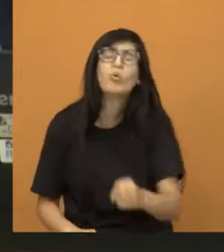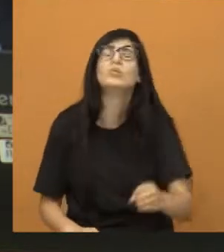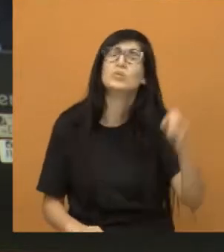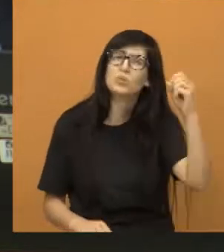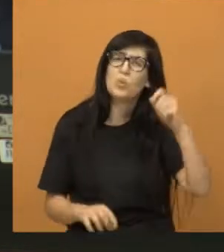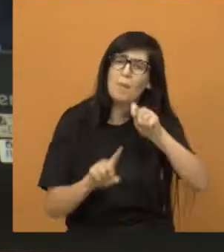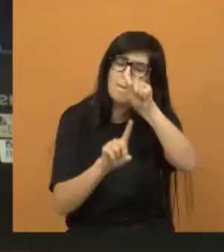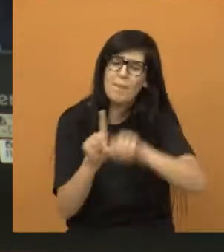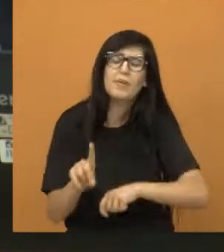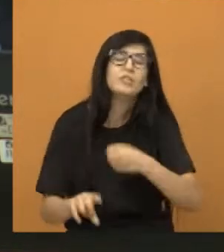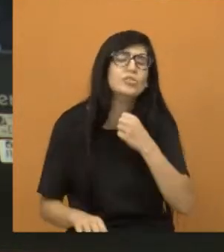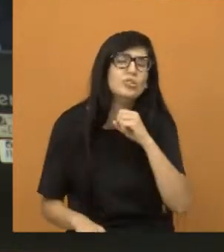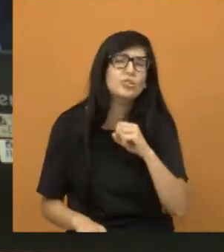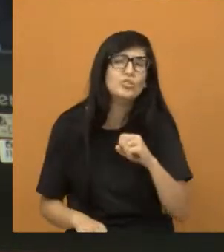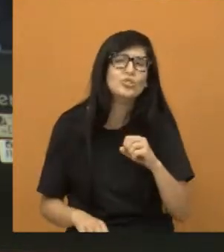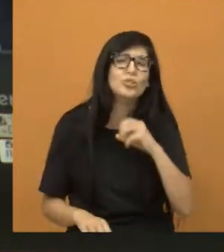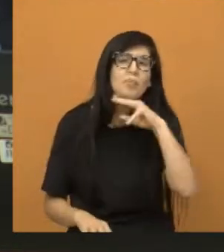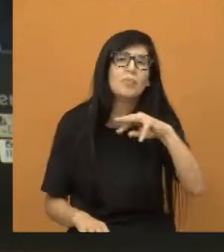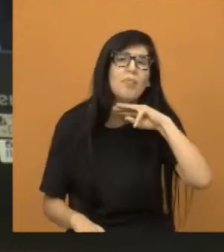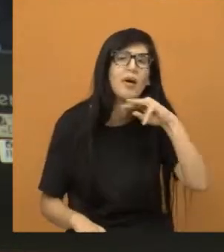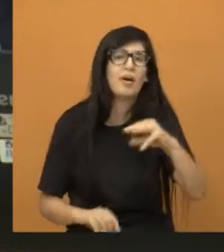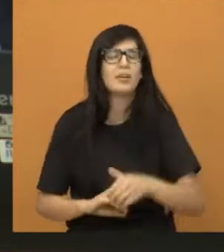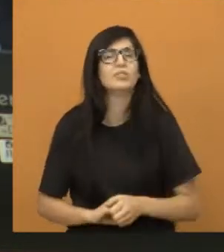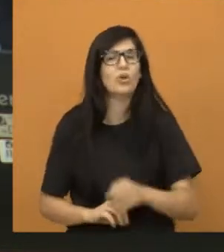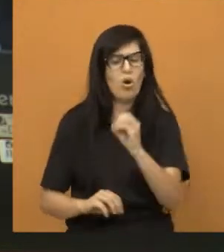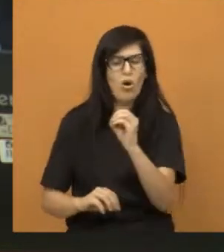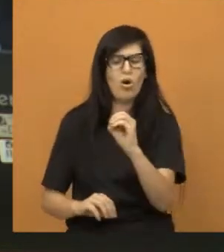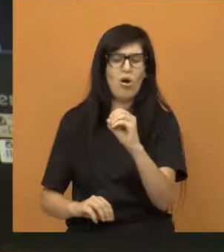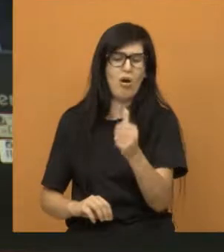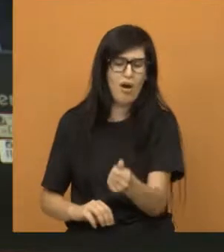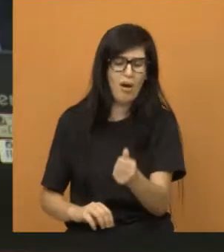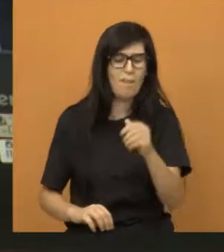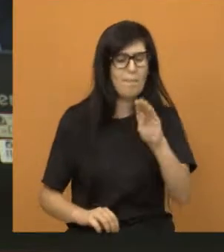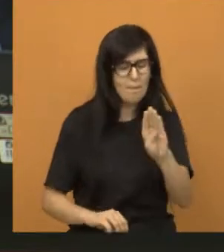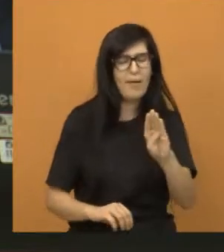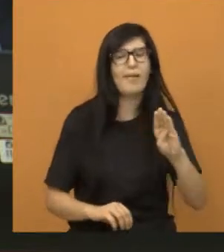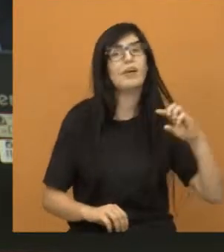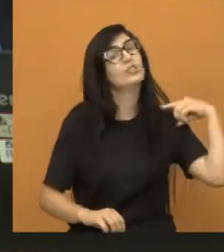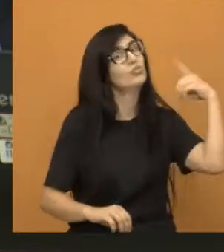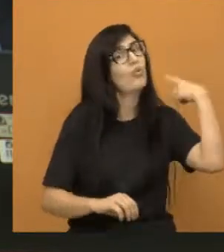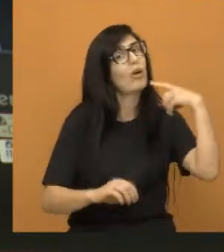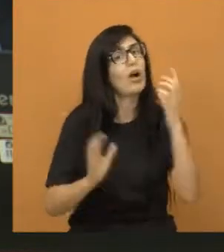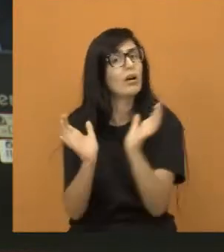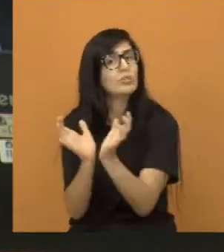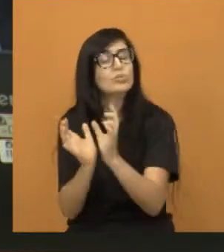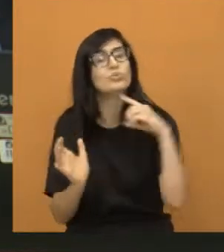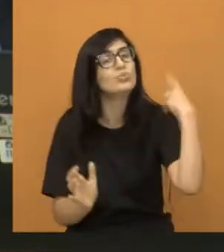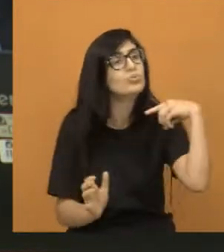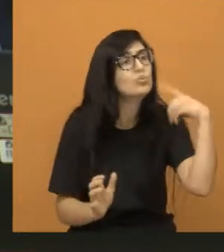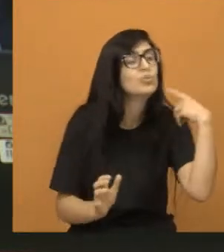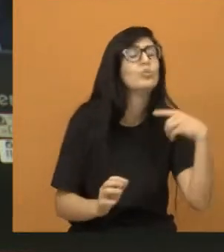para discutir o papel da mulher na política, a preocupação com a violência contra a mulher,